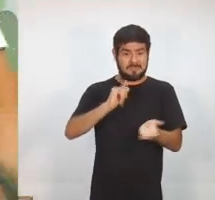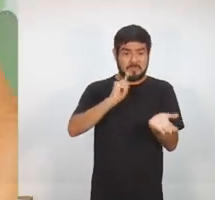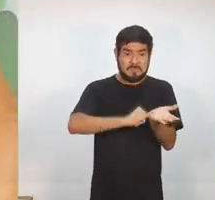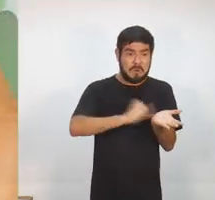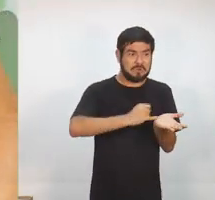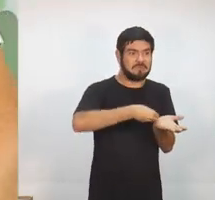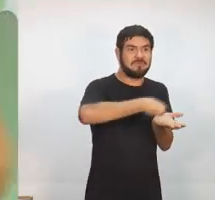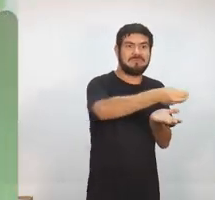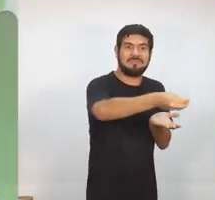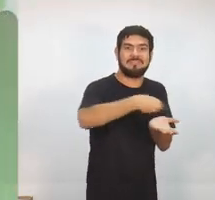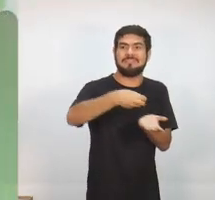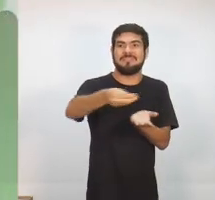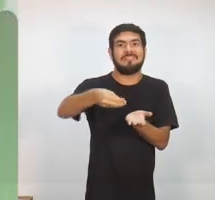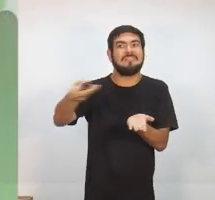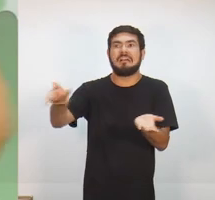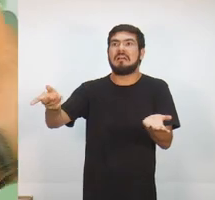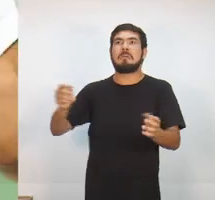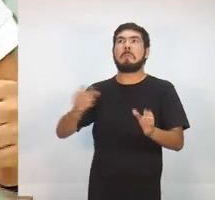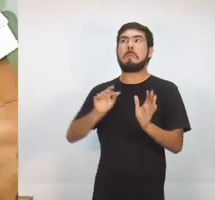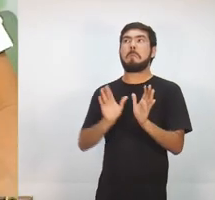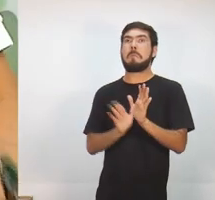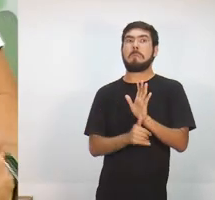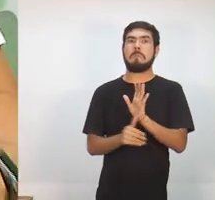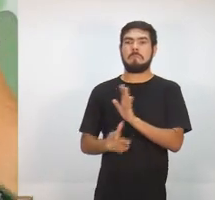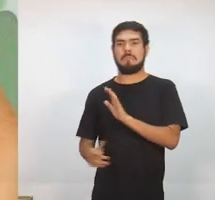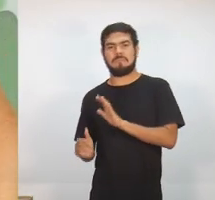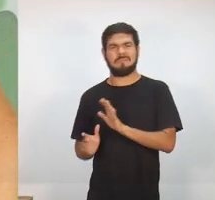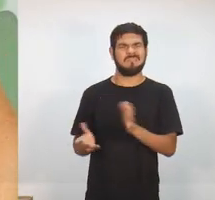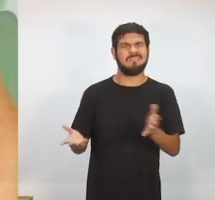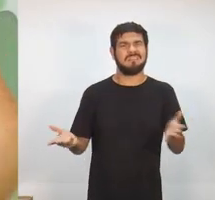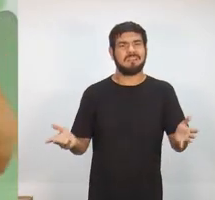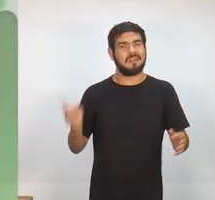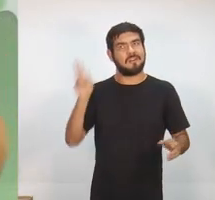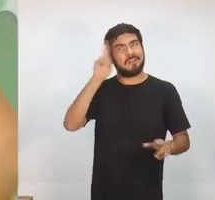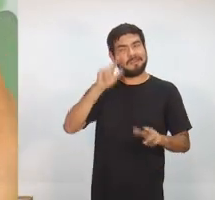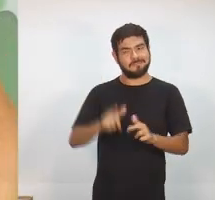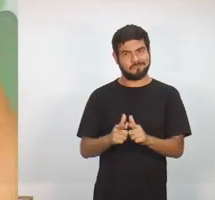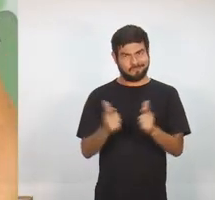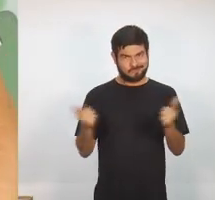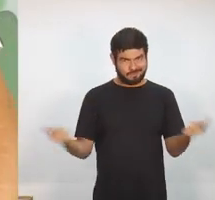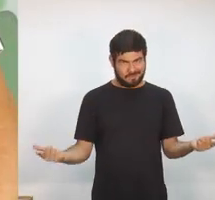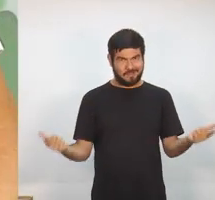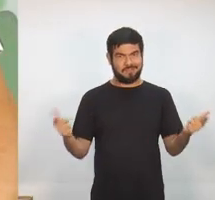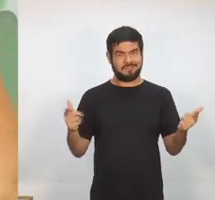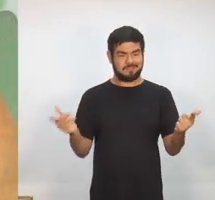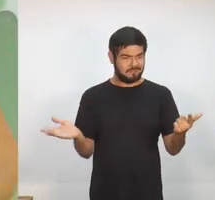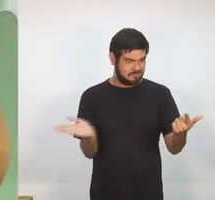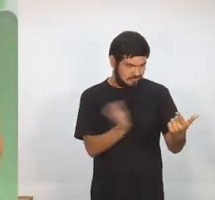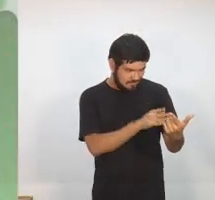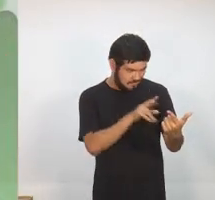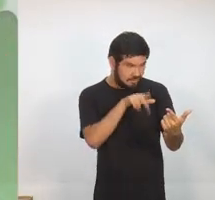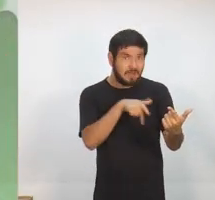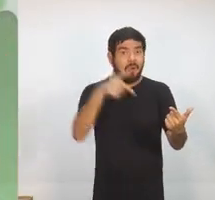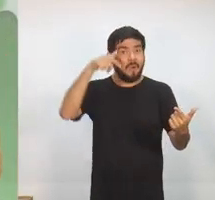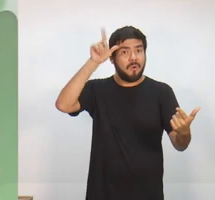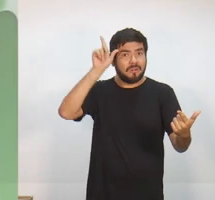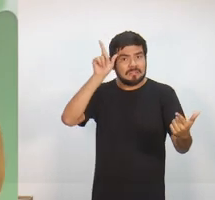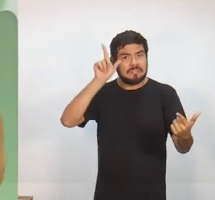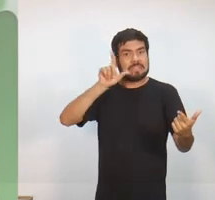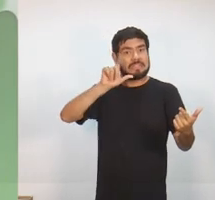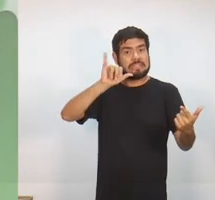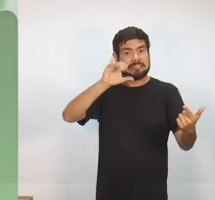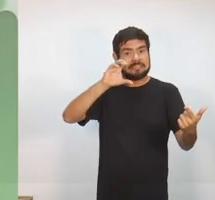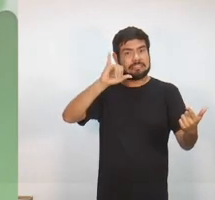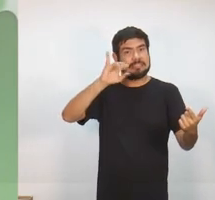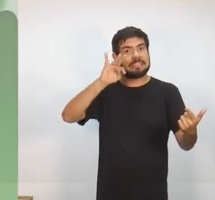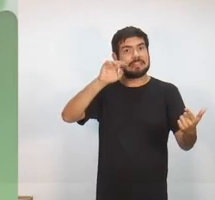desviado. O jornal Amazonas em Tempo publicou ontem uma matéria de uma licitação de 113 milhões